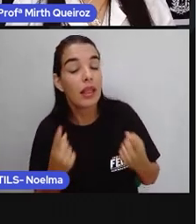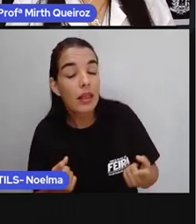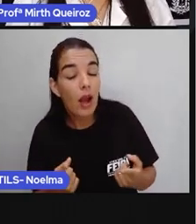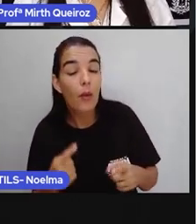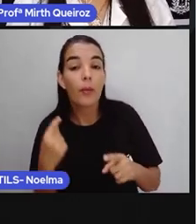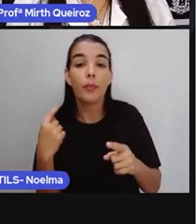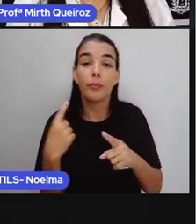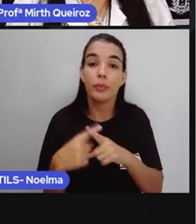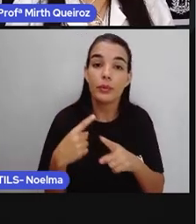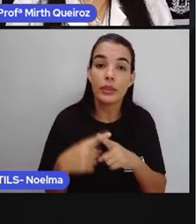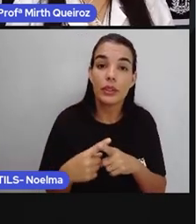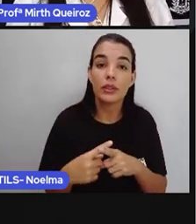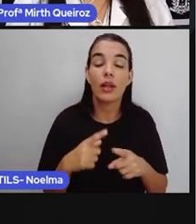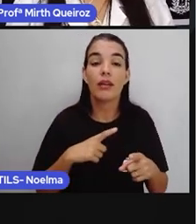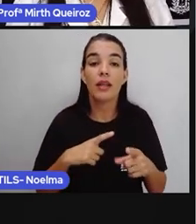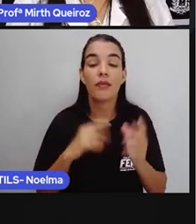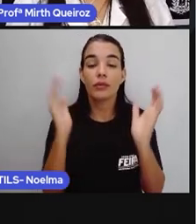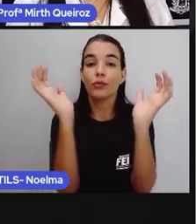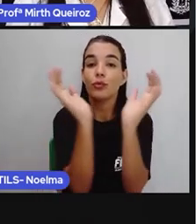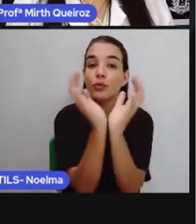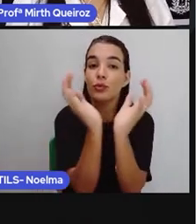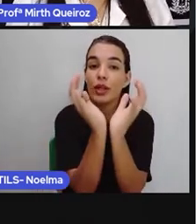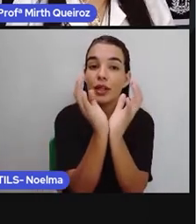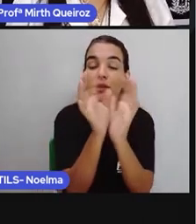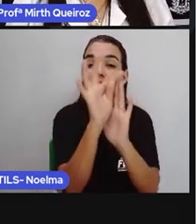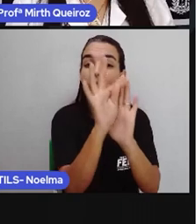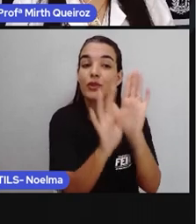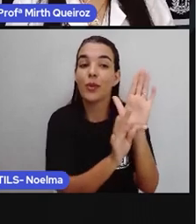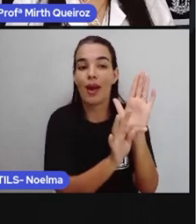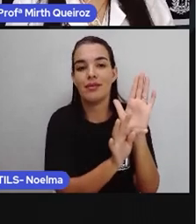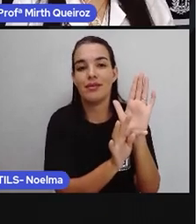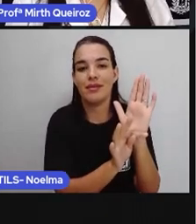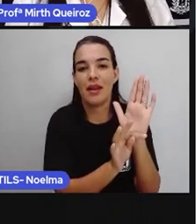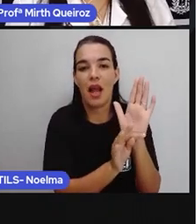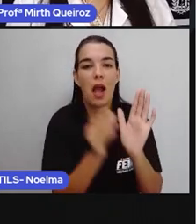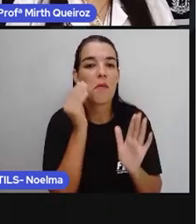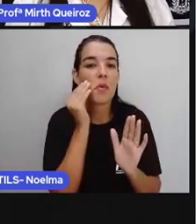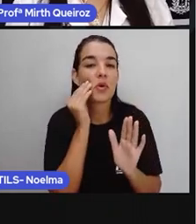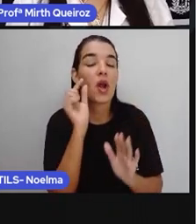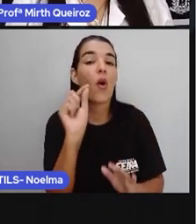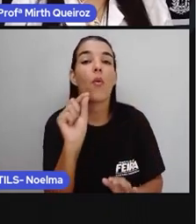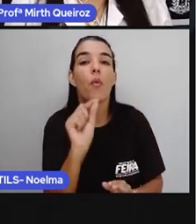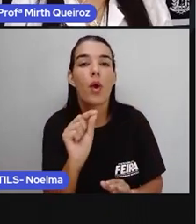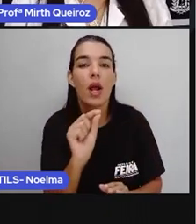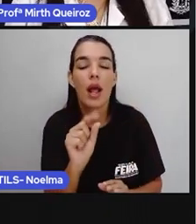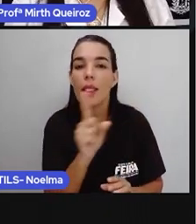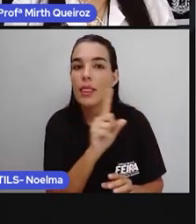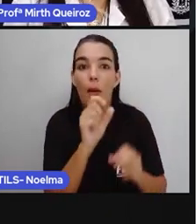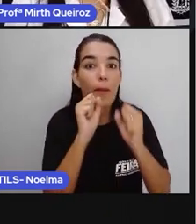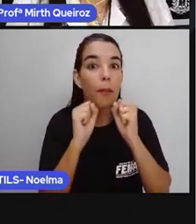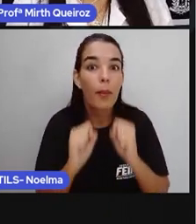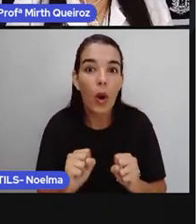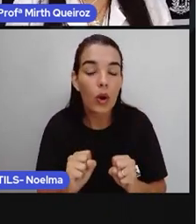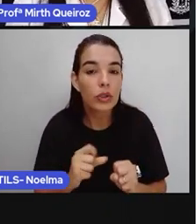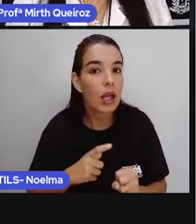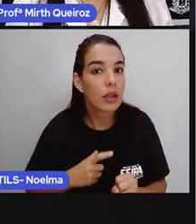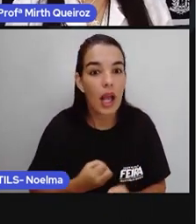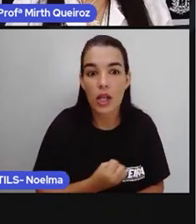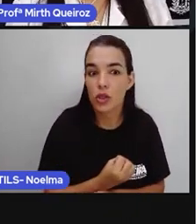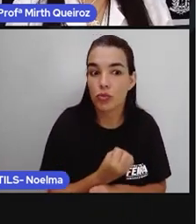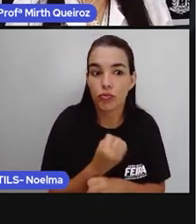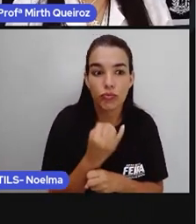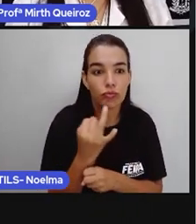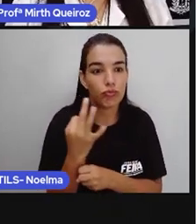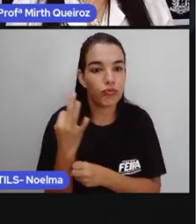surgiram os gêneros textuais. Os gêneros textuais não podem ser numerados e tem inúmeros tipos de